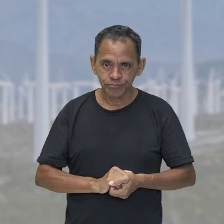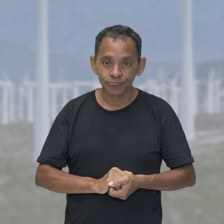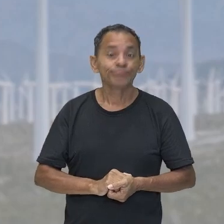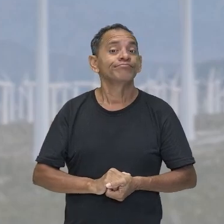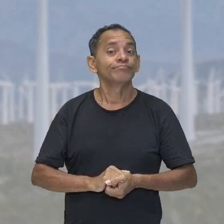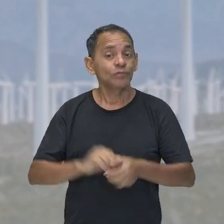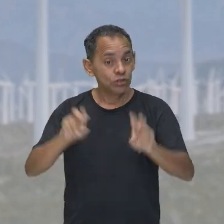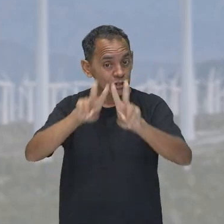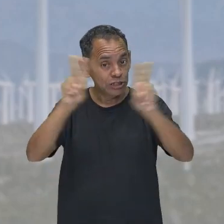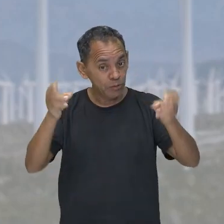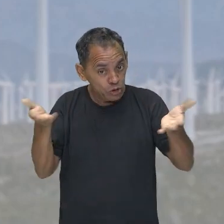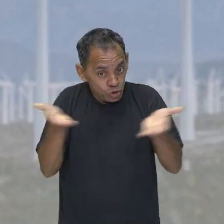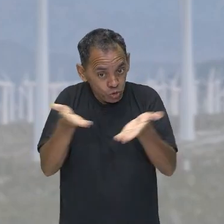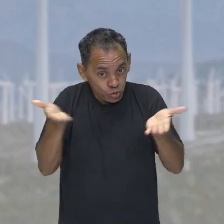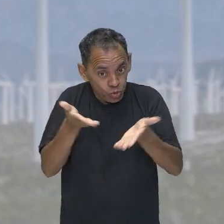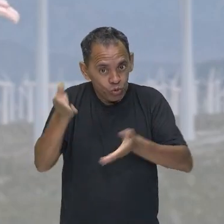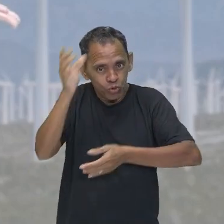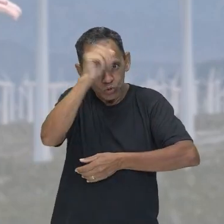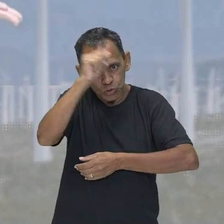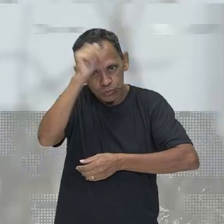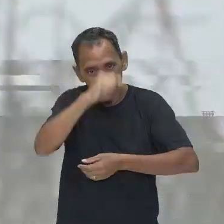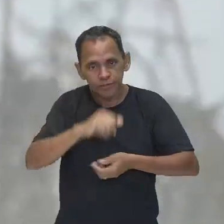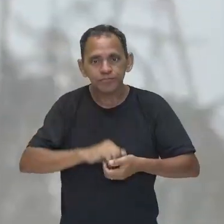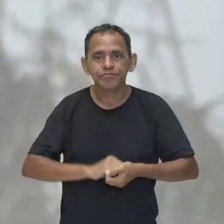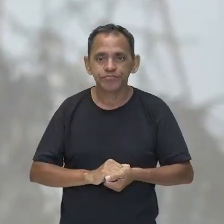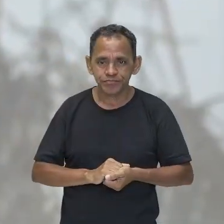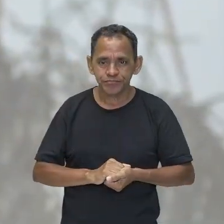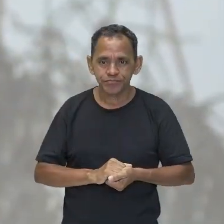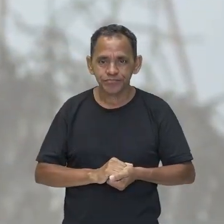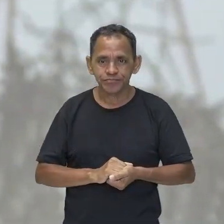isso que iremos aprender hoje. Vamos lá?